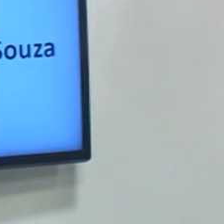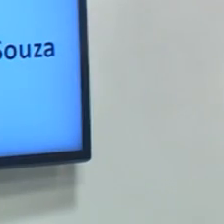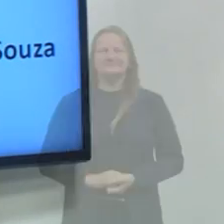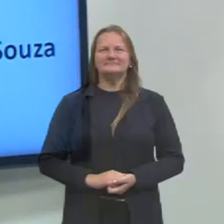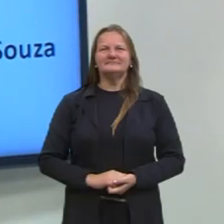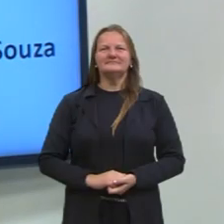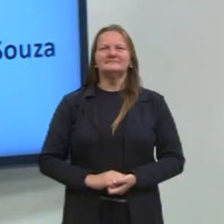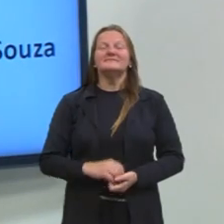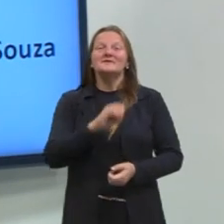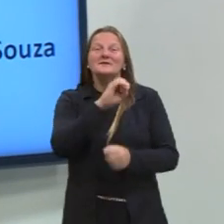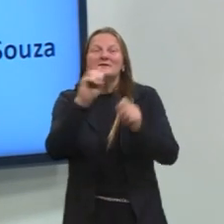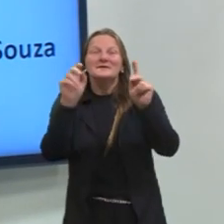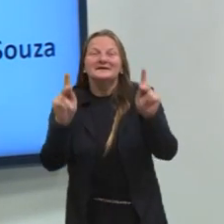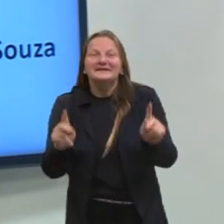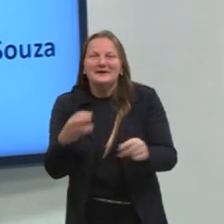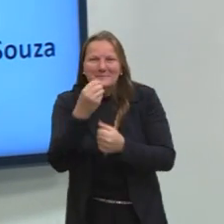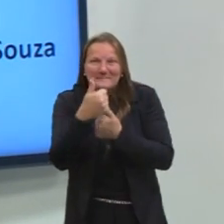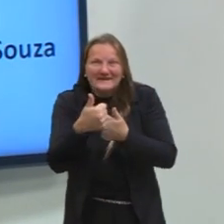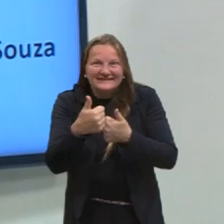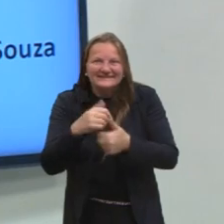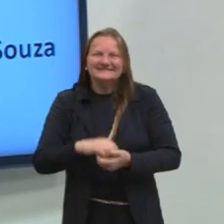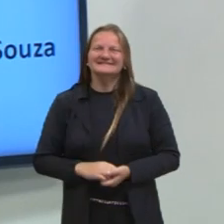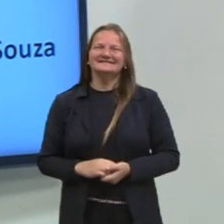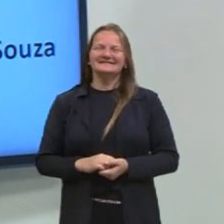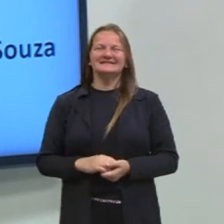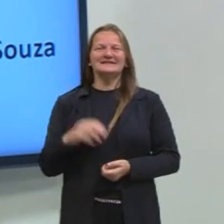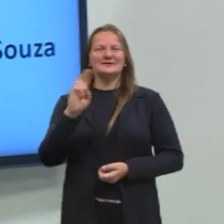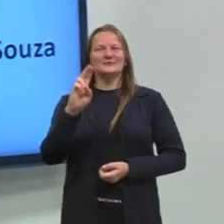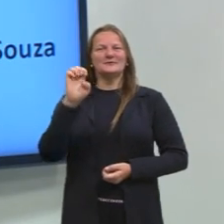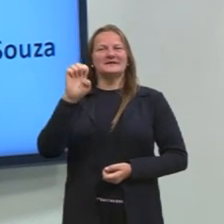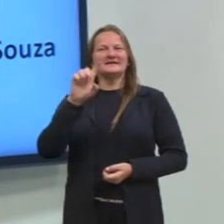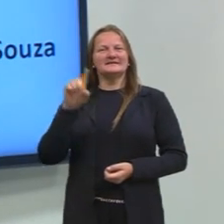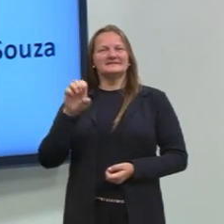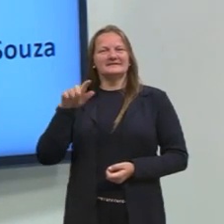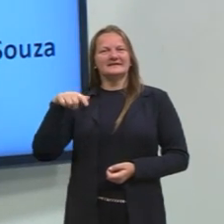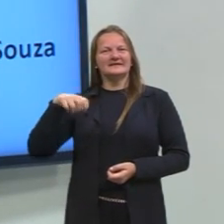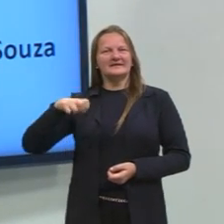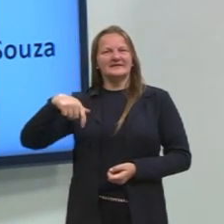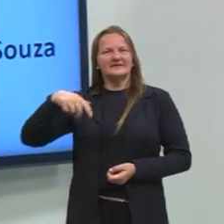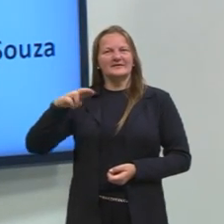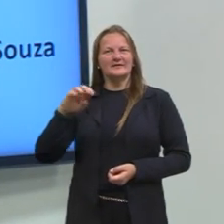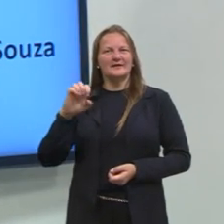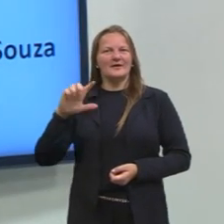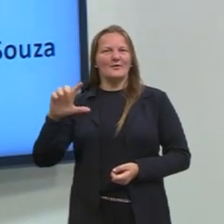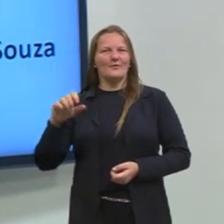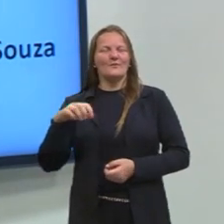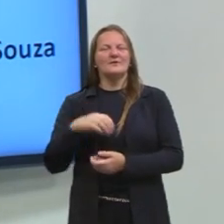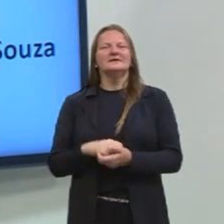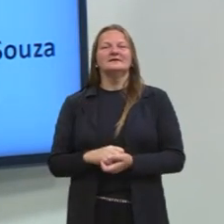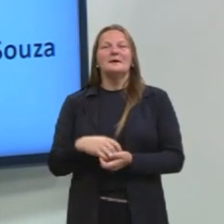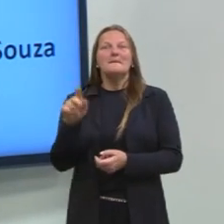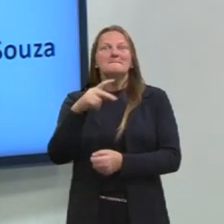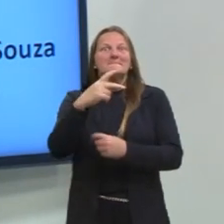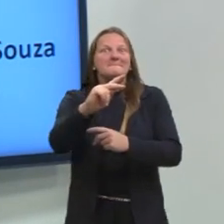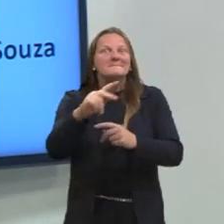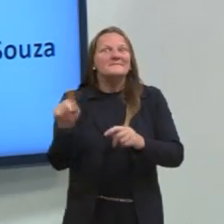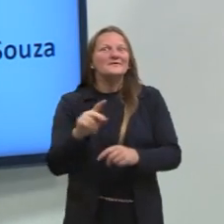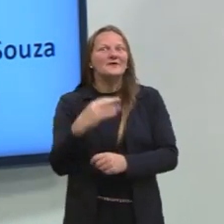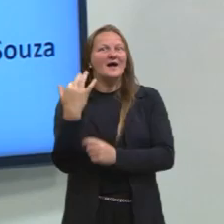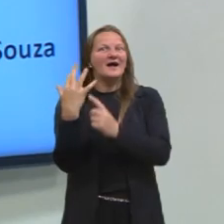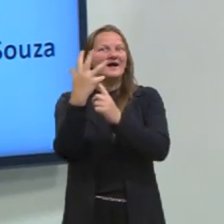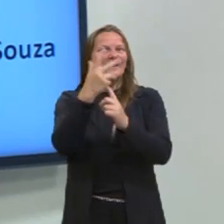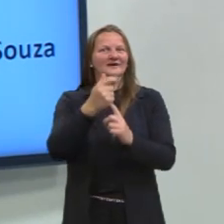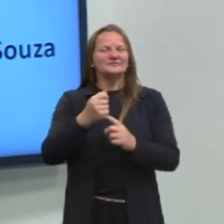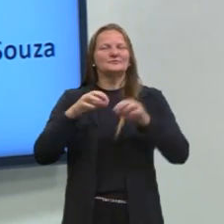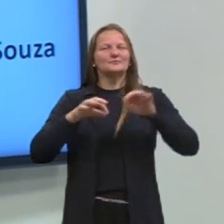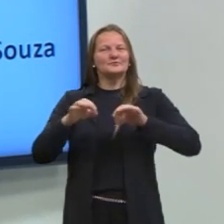E aí, pessoal, beleza? Meu nome é Ezequiel Souza, sou teu professor de arte aqui no